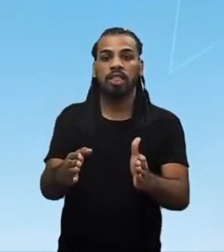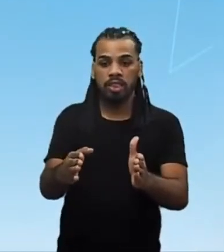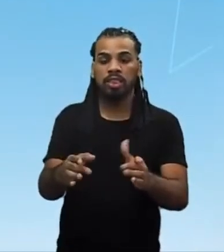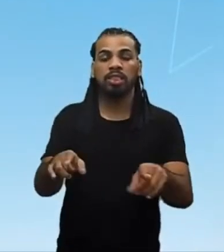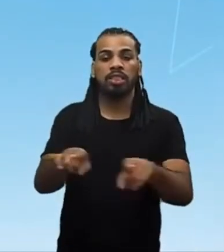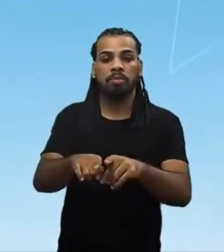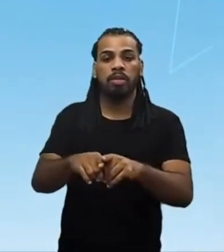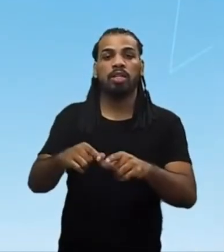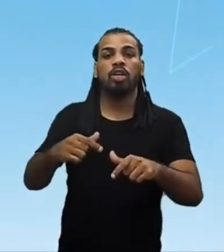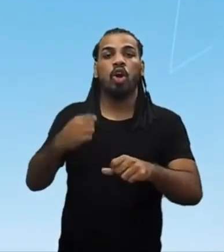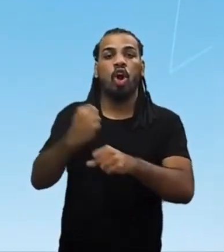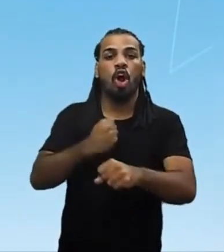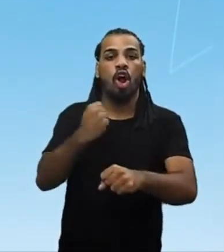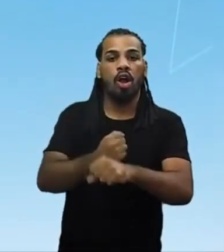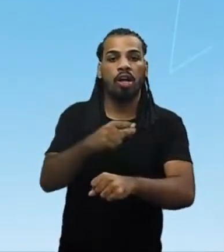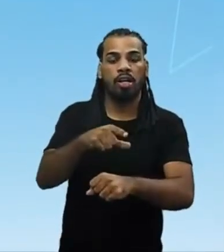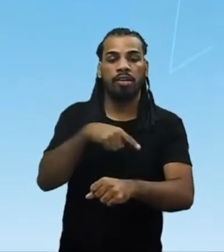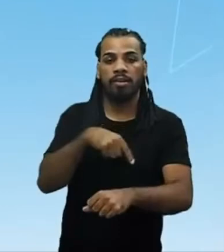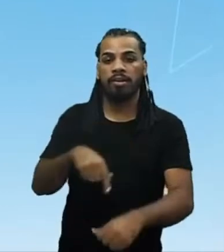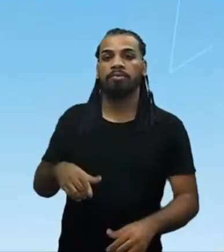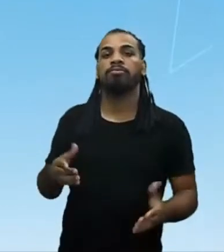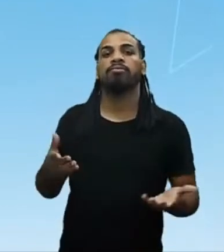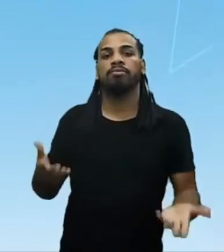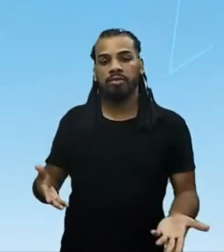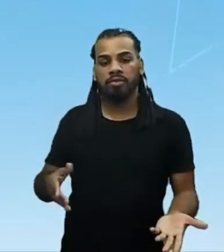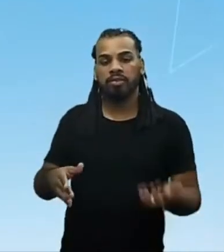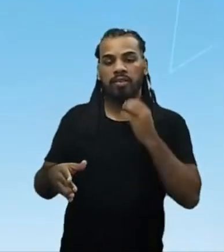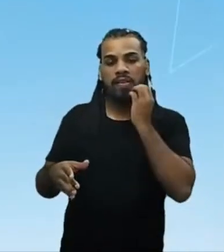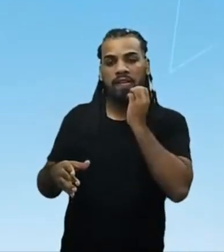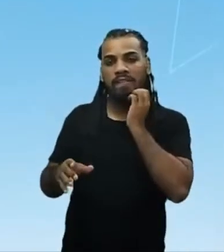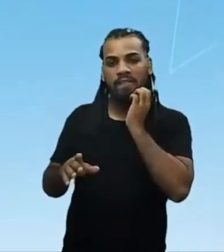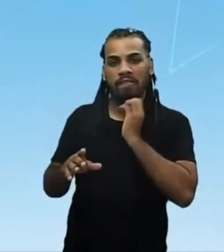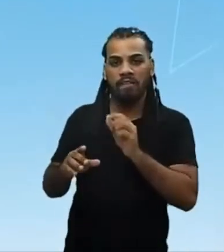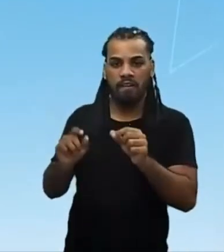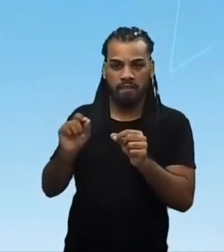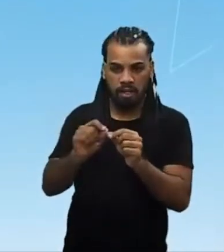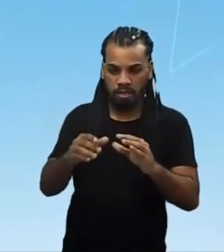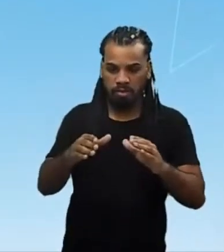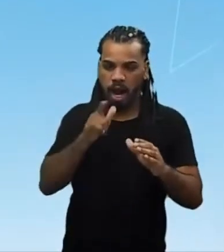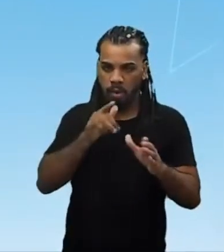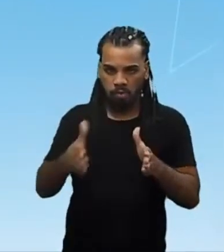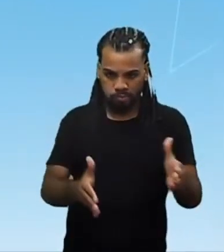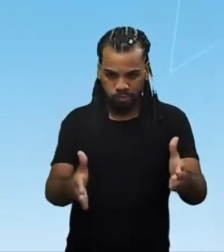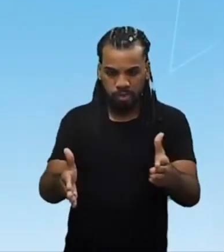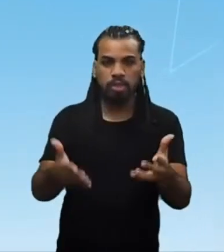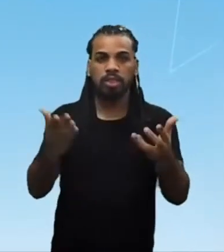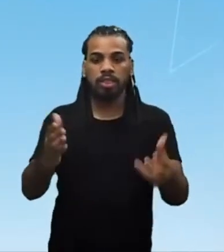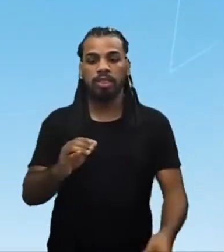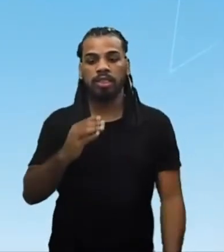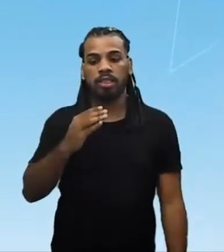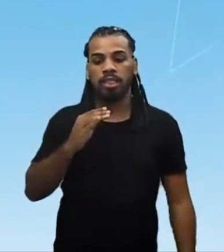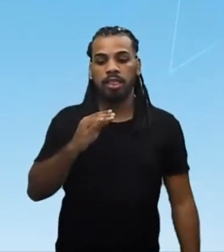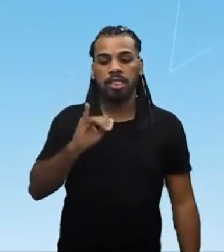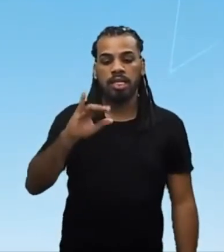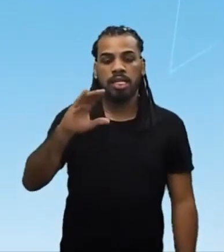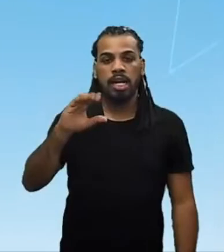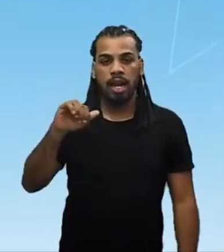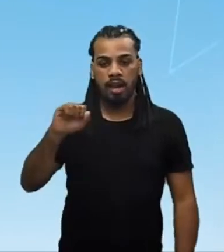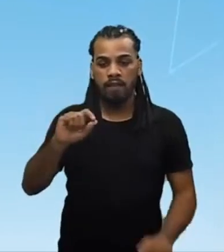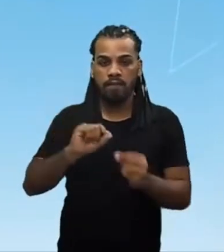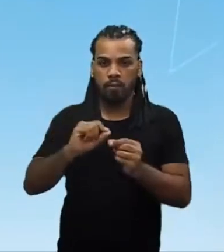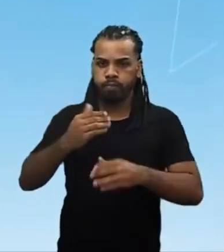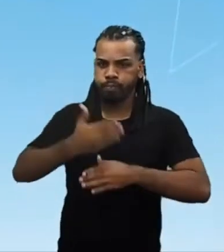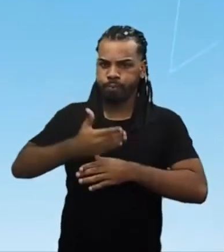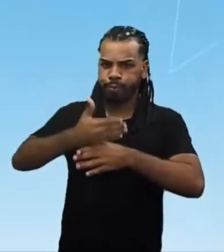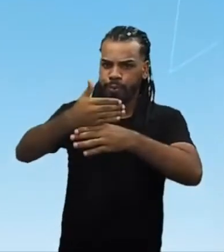obras públicas, como canais de irrigação. Os Incas foram grandes construtores